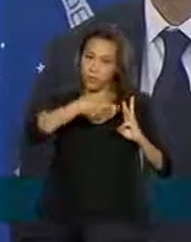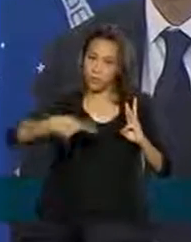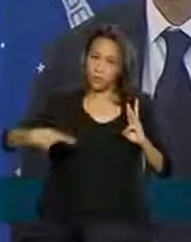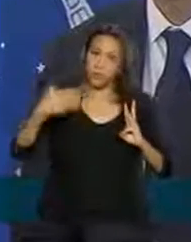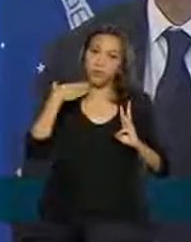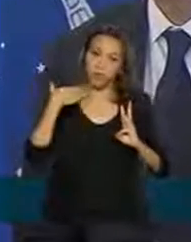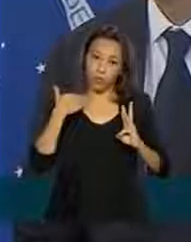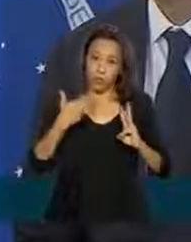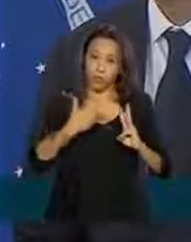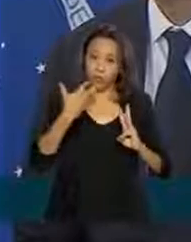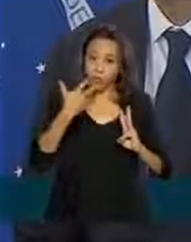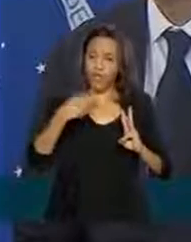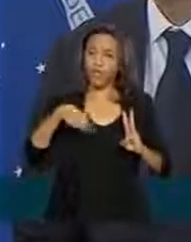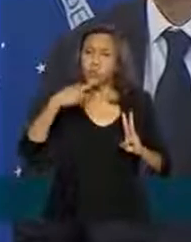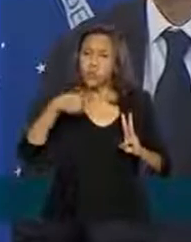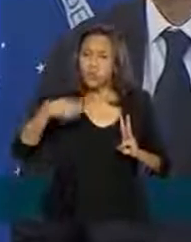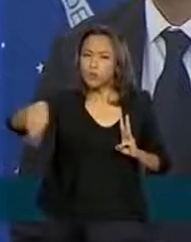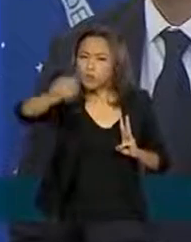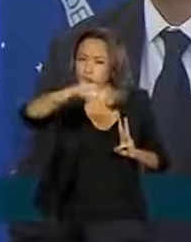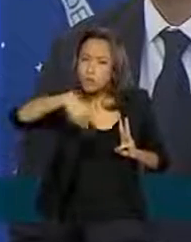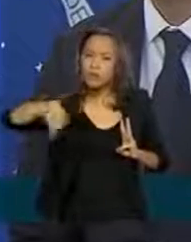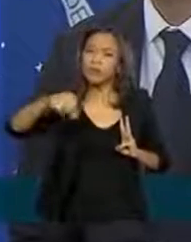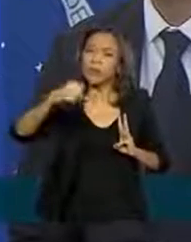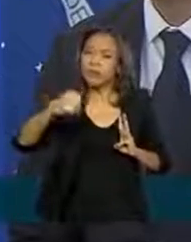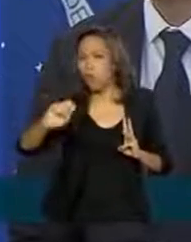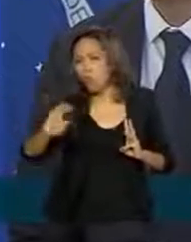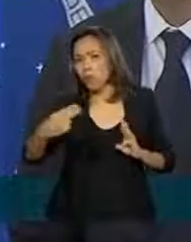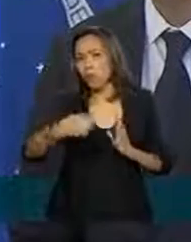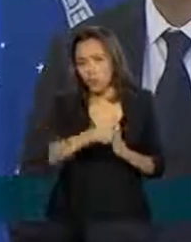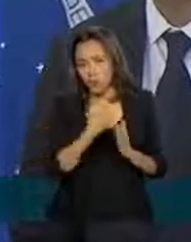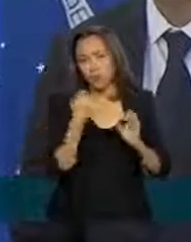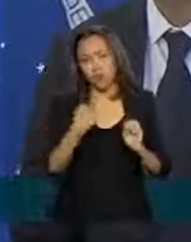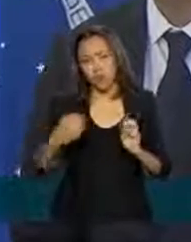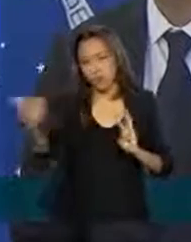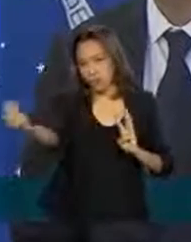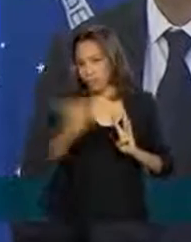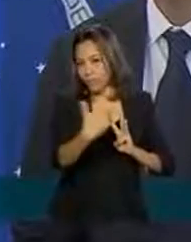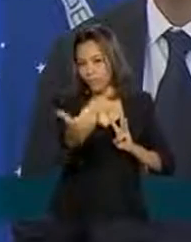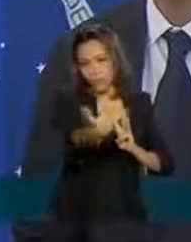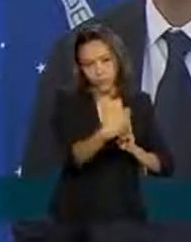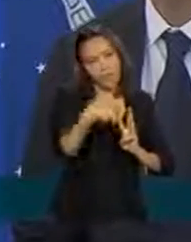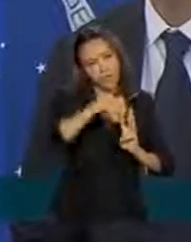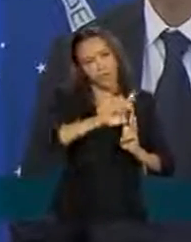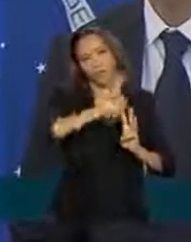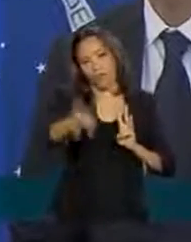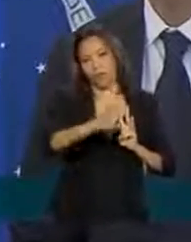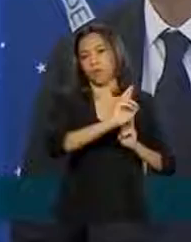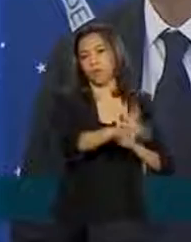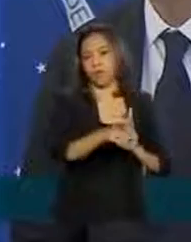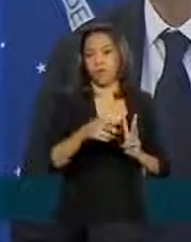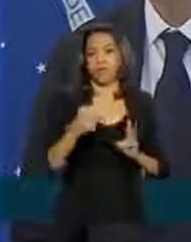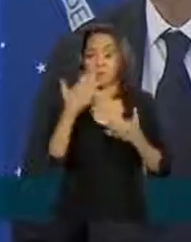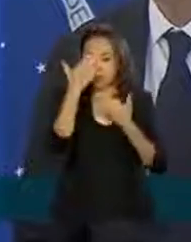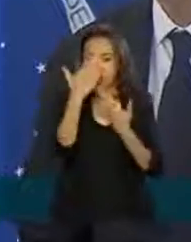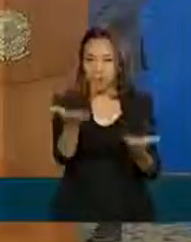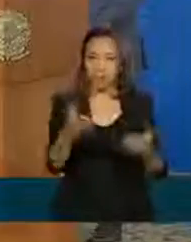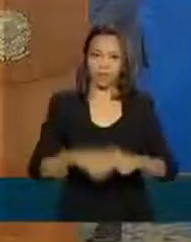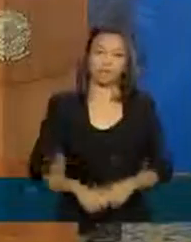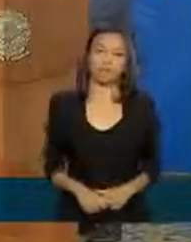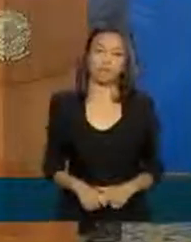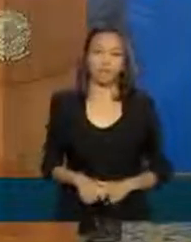oficiais de modo que quaisquer dúvidas ou perguntas possam ser feitas para eles e eles com a devida propriedade responder a todos os senhores muito obrigado